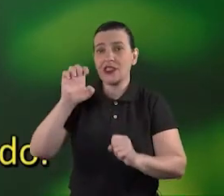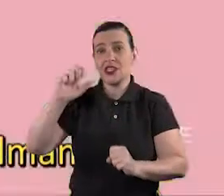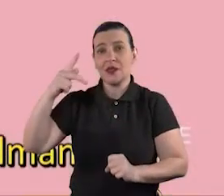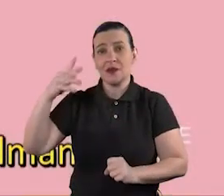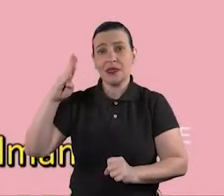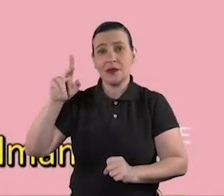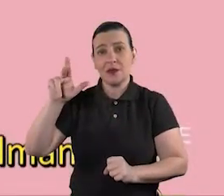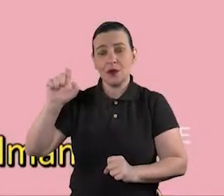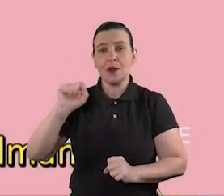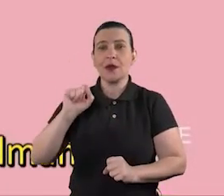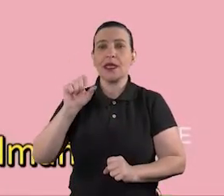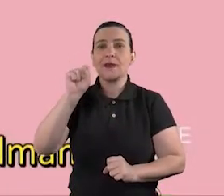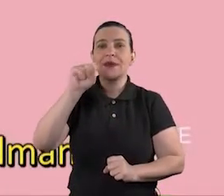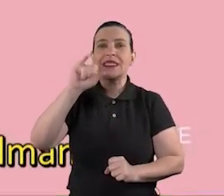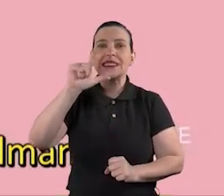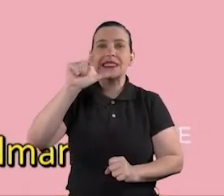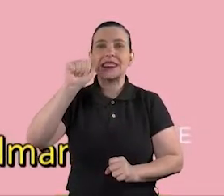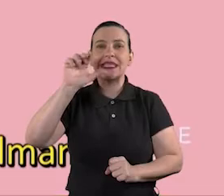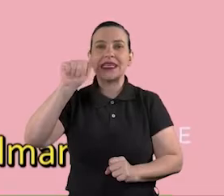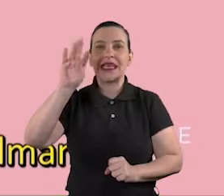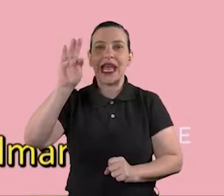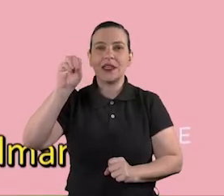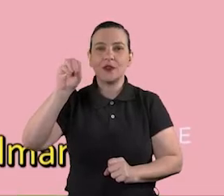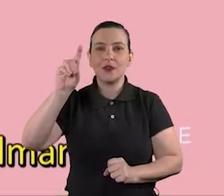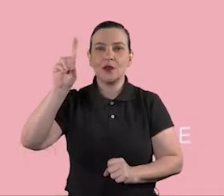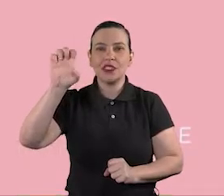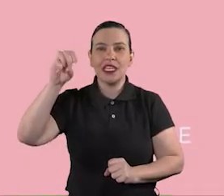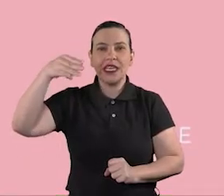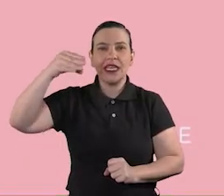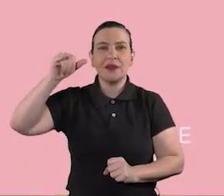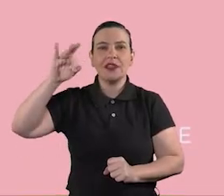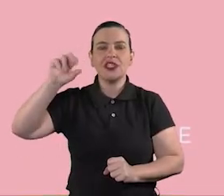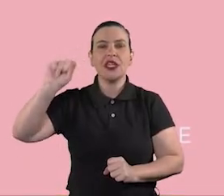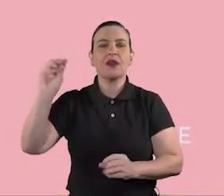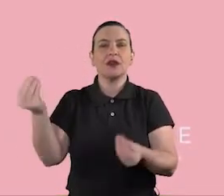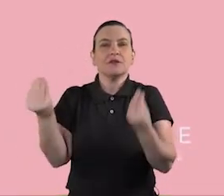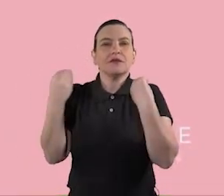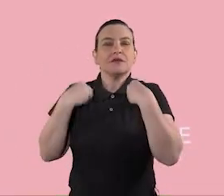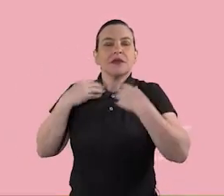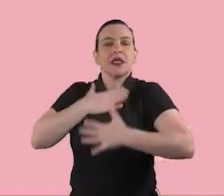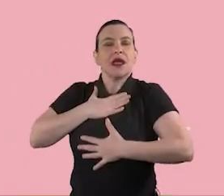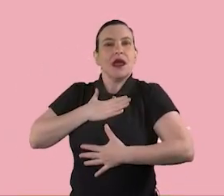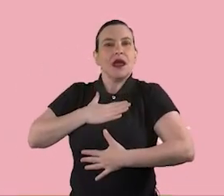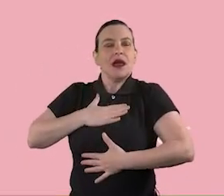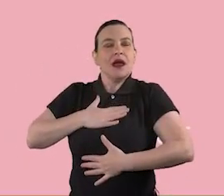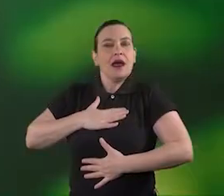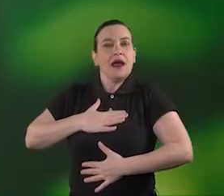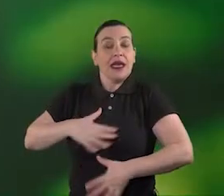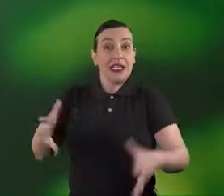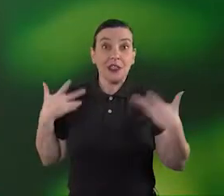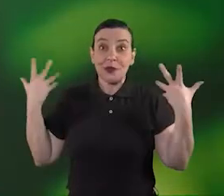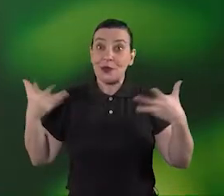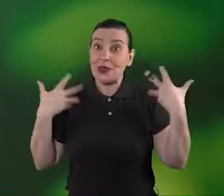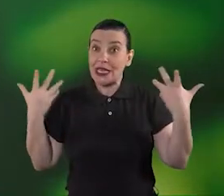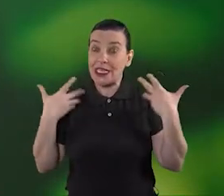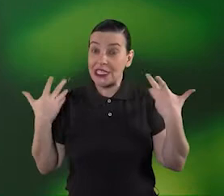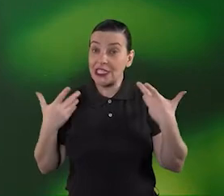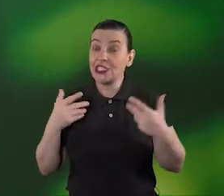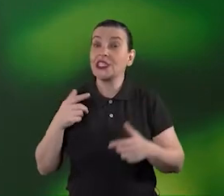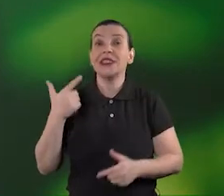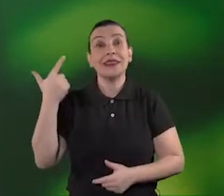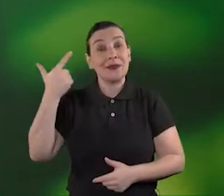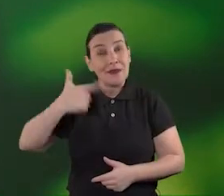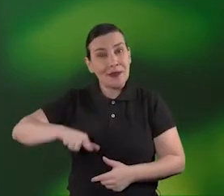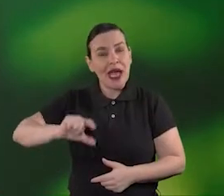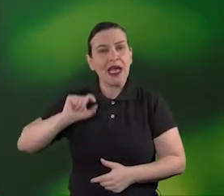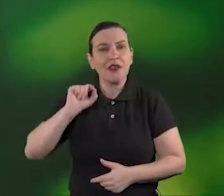o salicato de metila tem uma sensação calmante com um aroma estimulante o salicato de metila